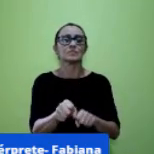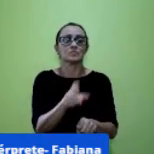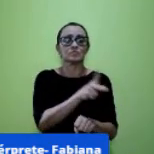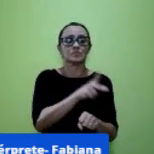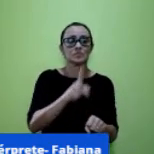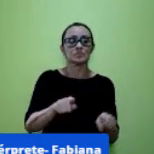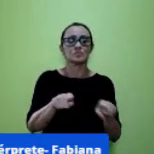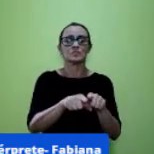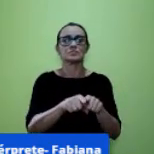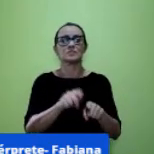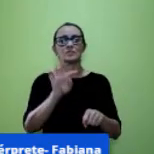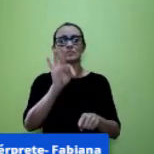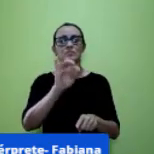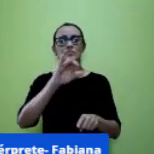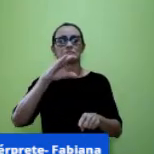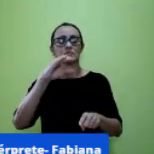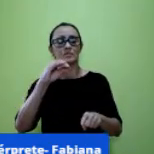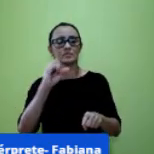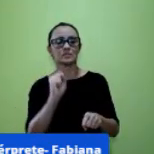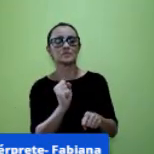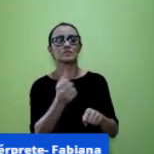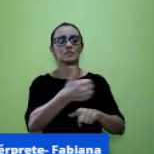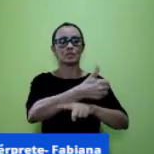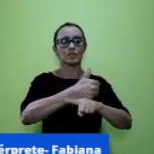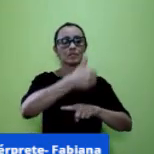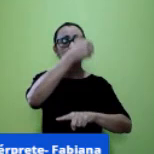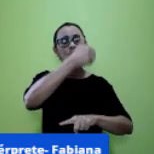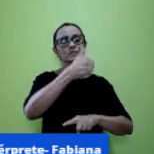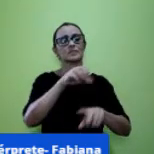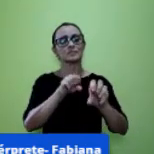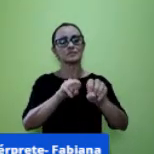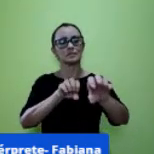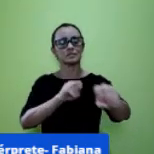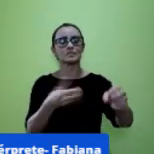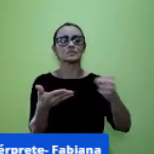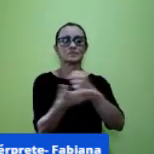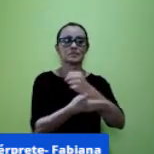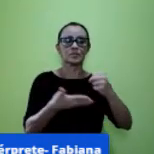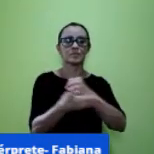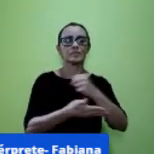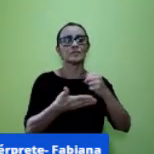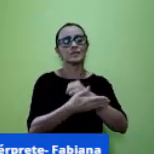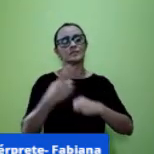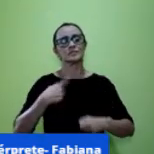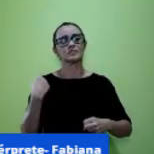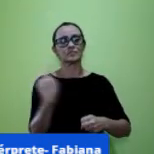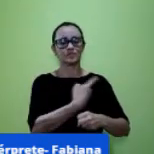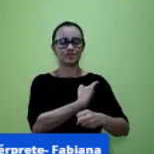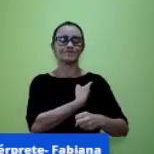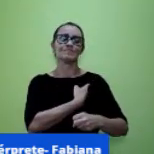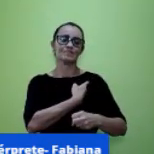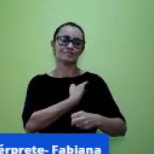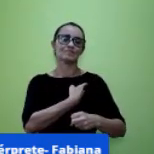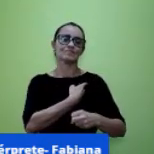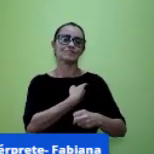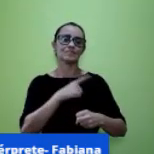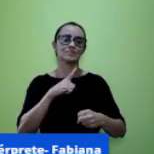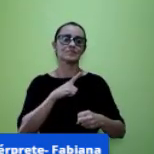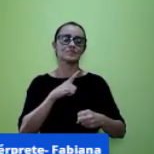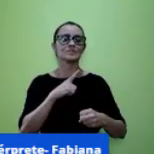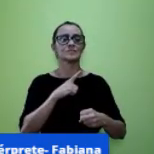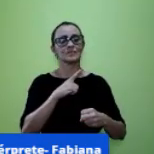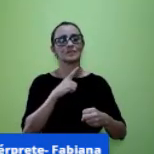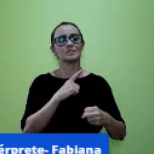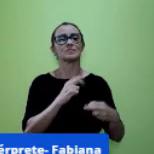e a qualidade com a educação com a educação básica que todos nós aqui fazemos fazemos educação básica